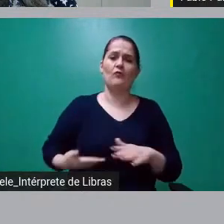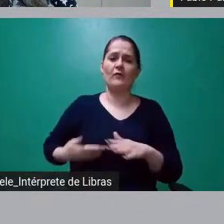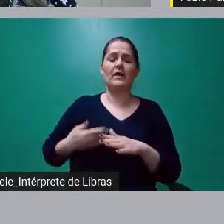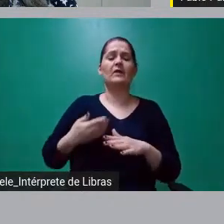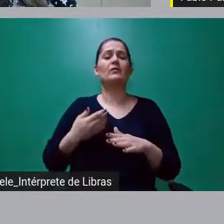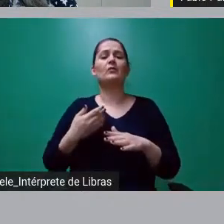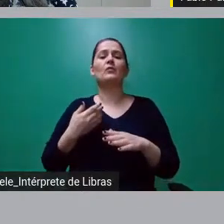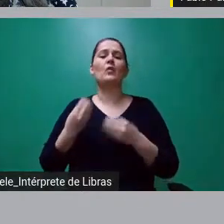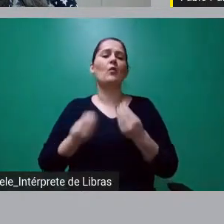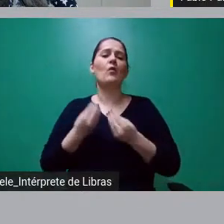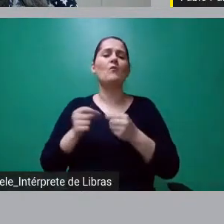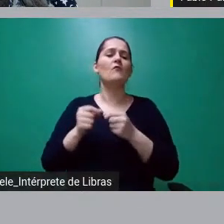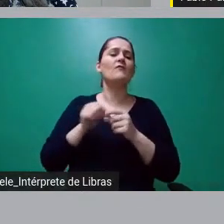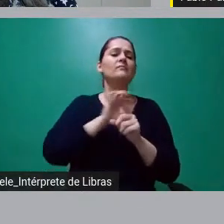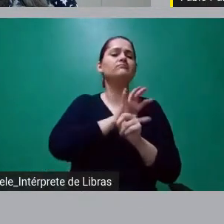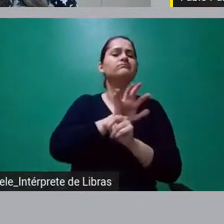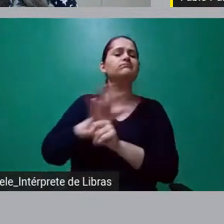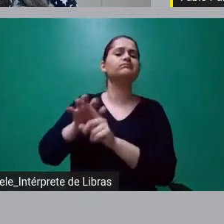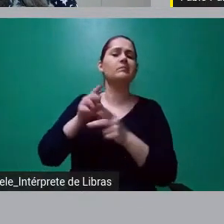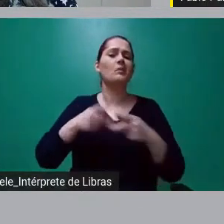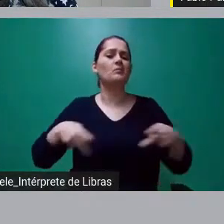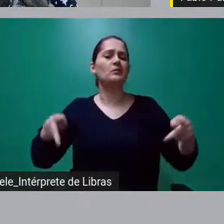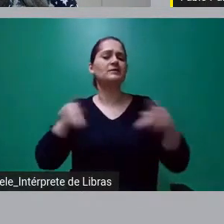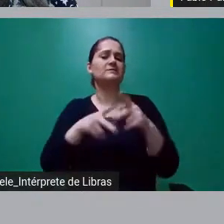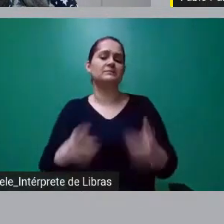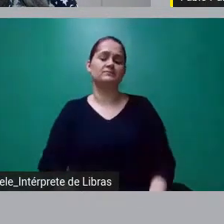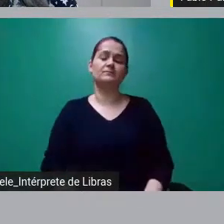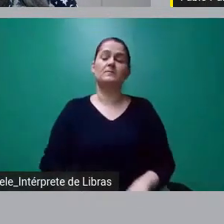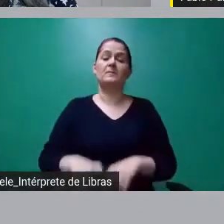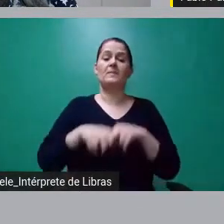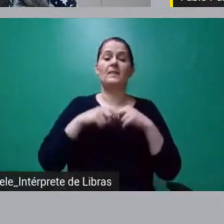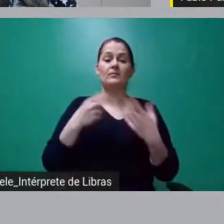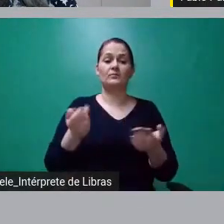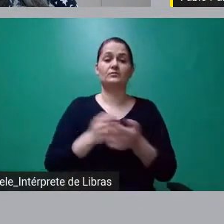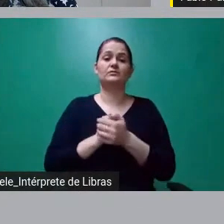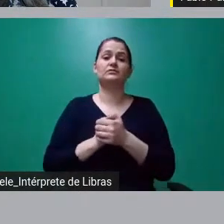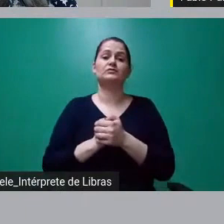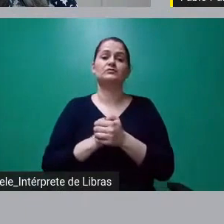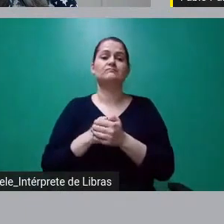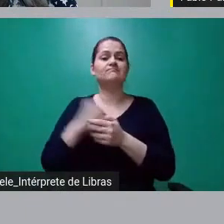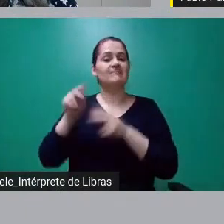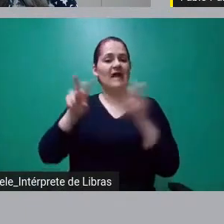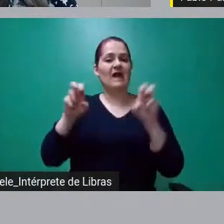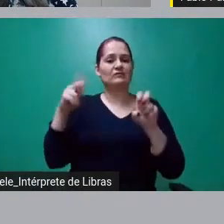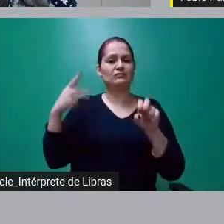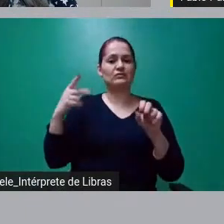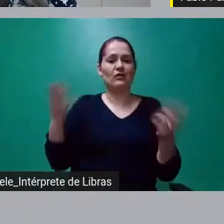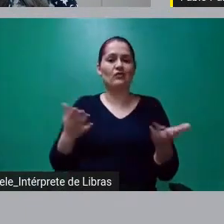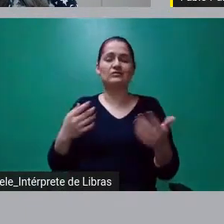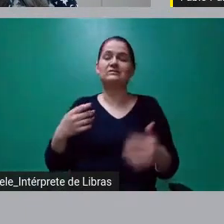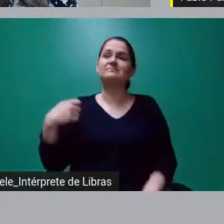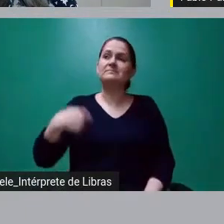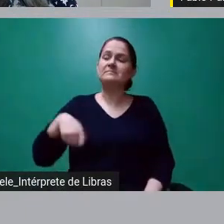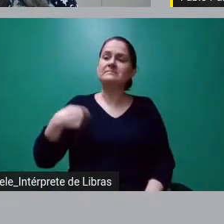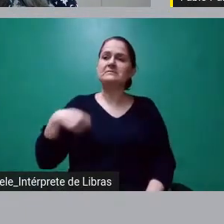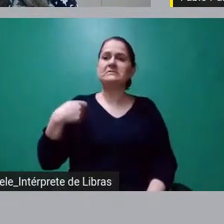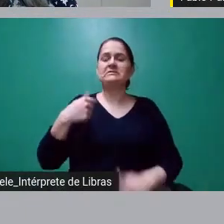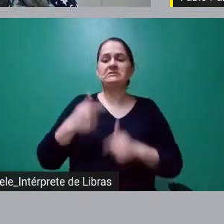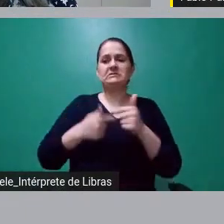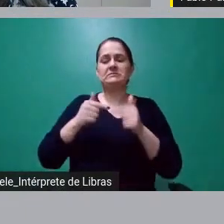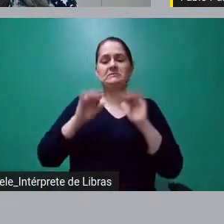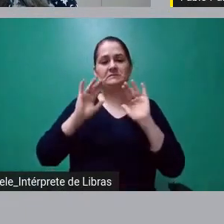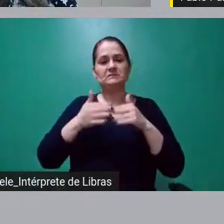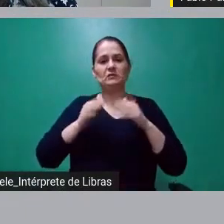Por isso, ninguém é melhor para tratar do tema necessidade da atuação ética da mídia para que, de fato, informe e leve